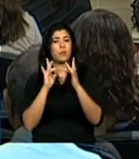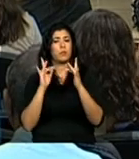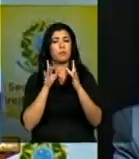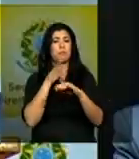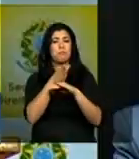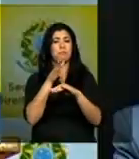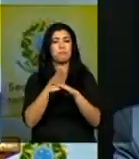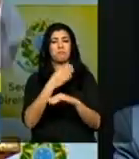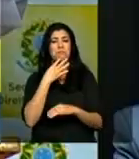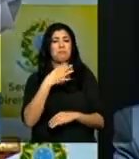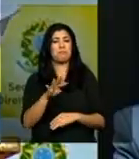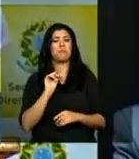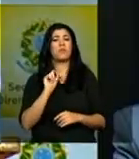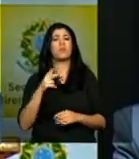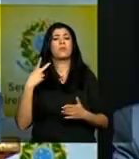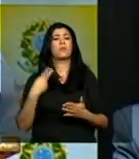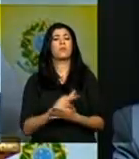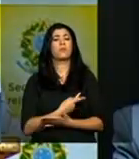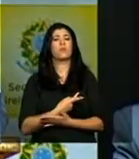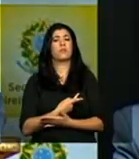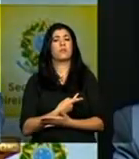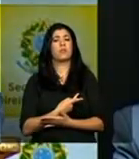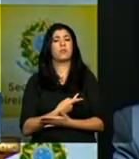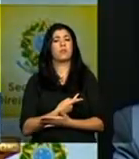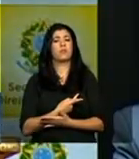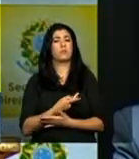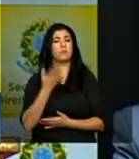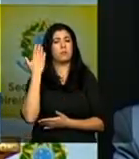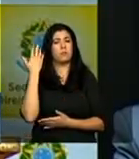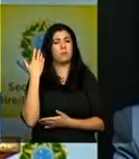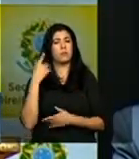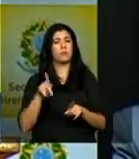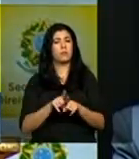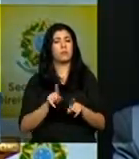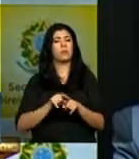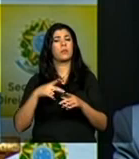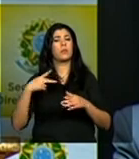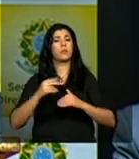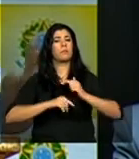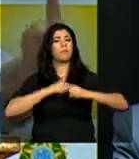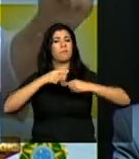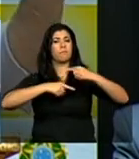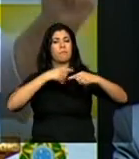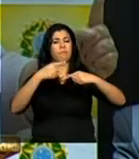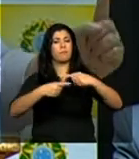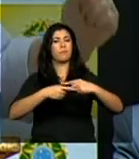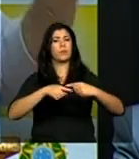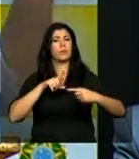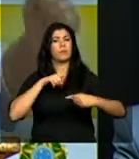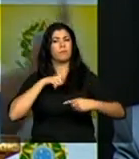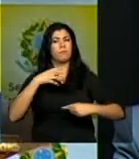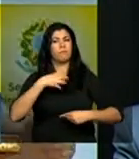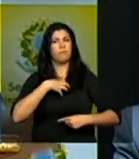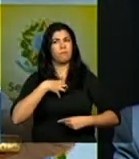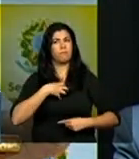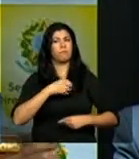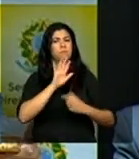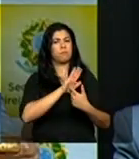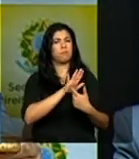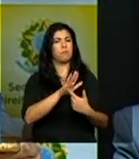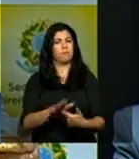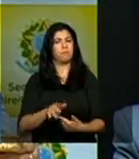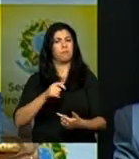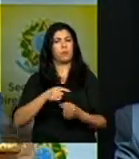acesso a informação do que foi este período e do que são as consequências de um período tão longo de